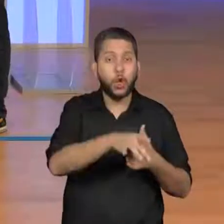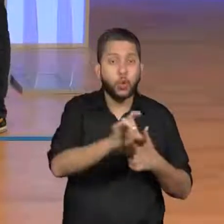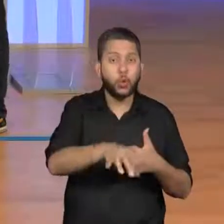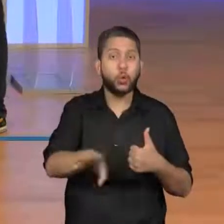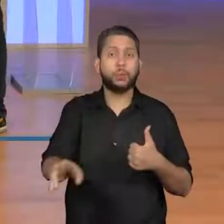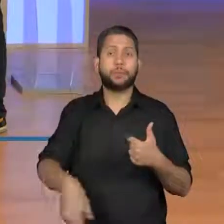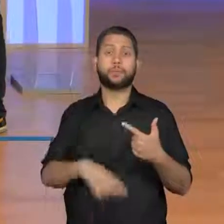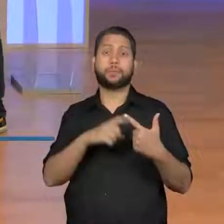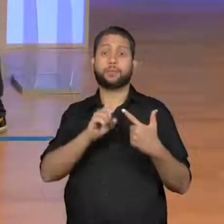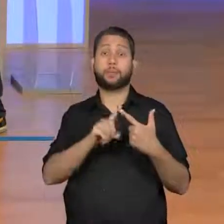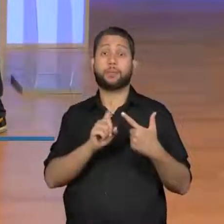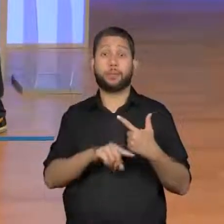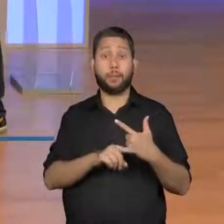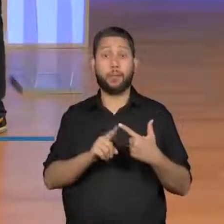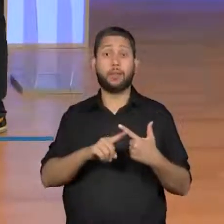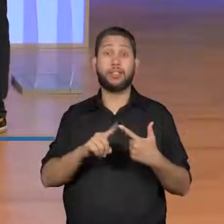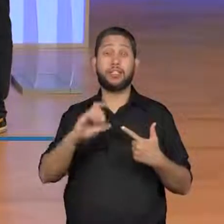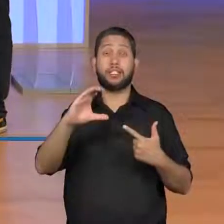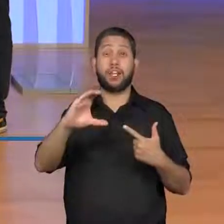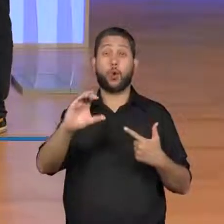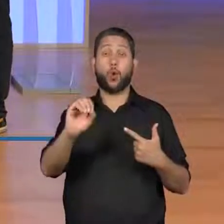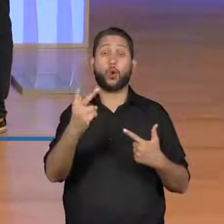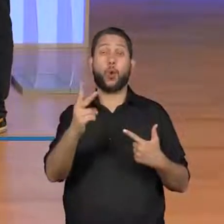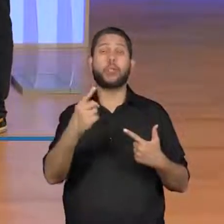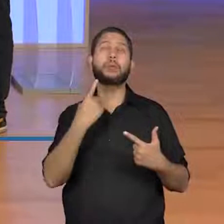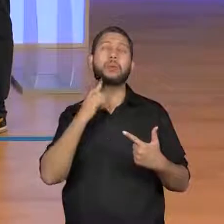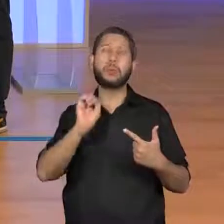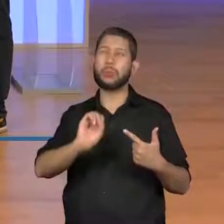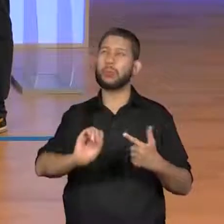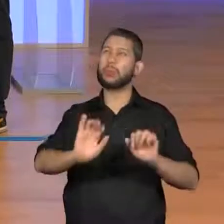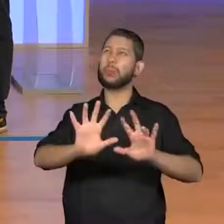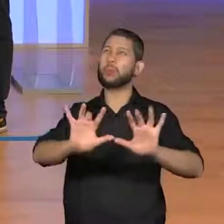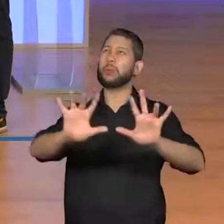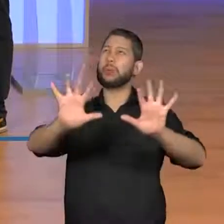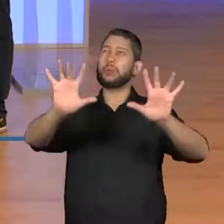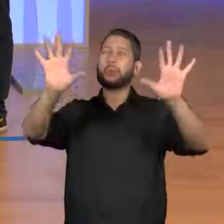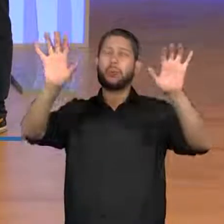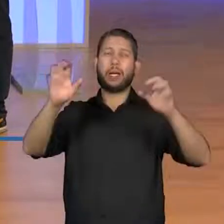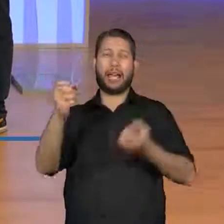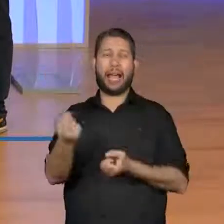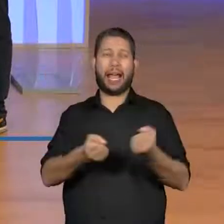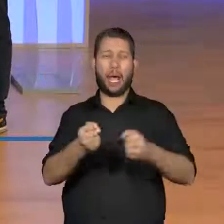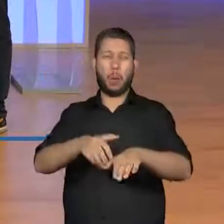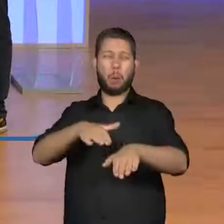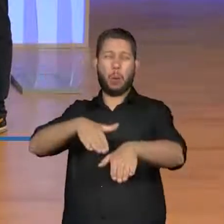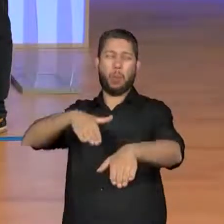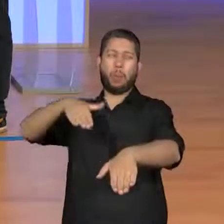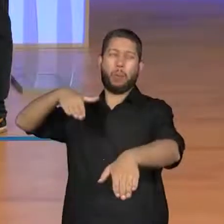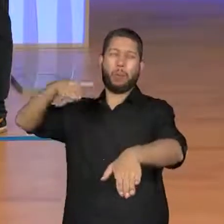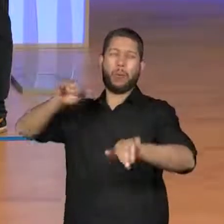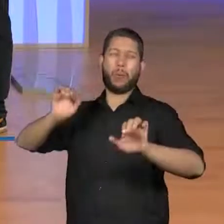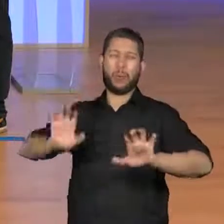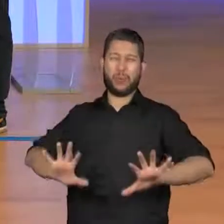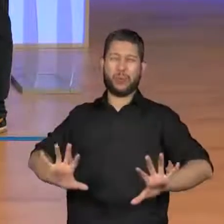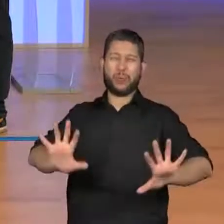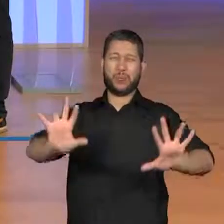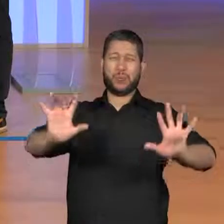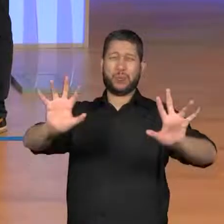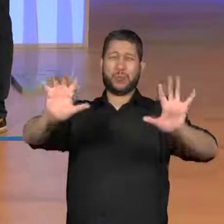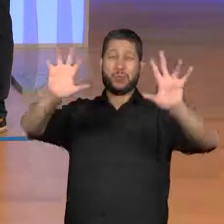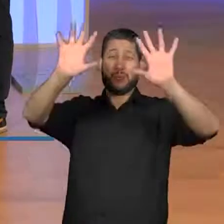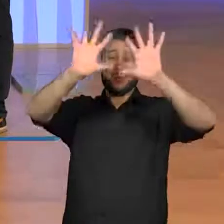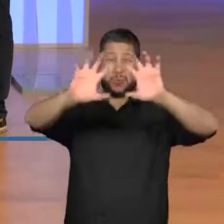Pode ser o gás carbônico, pode ser aquele, sabe, um trânsito. Aquela fumaça, né? Isso,